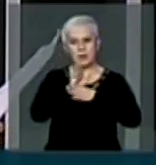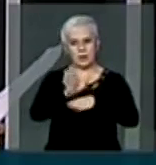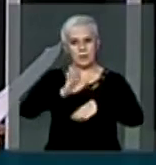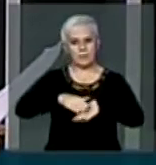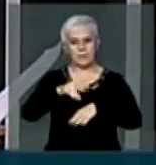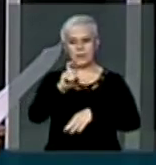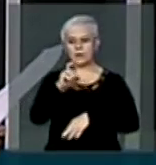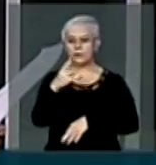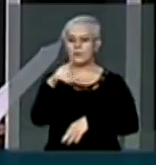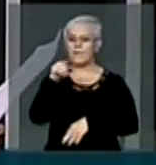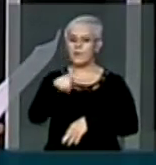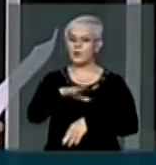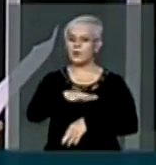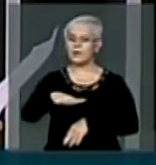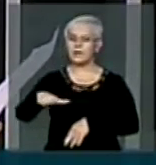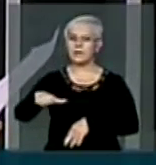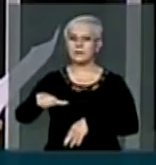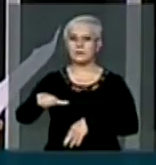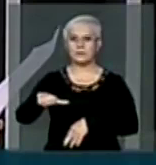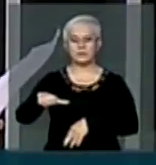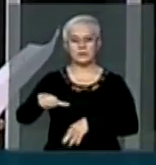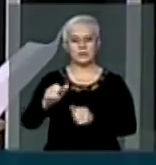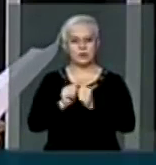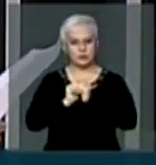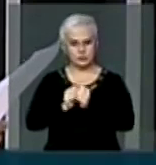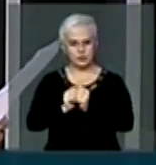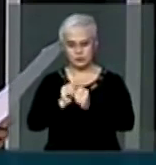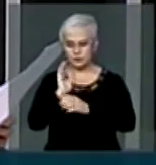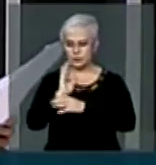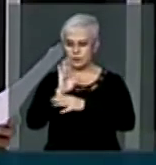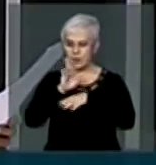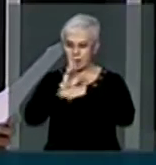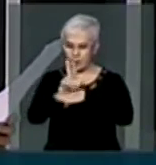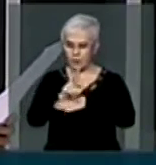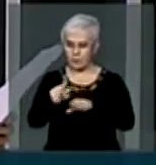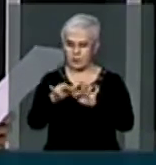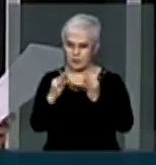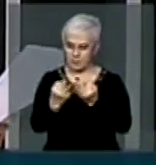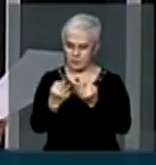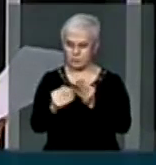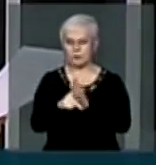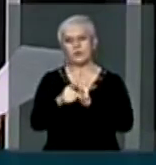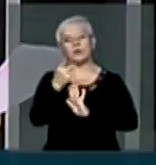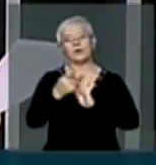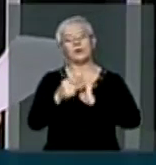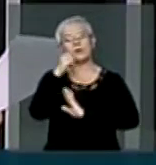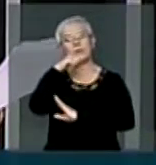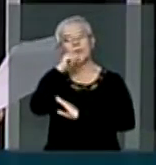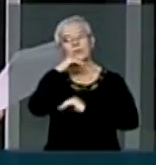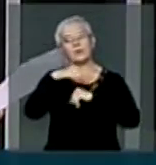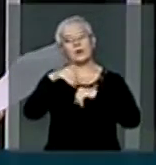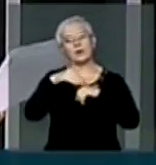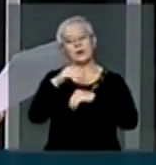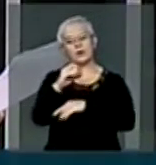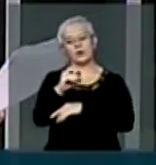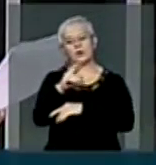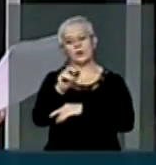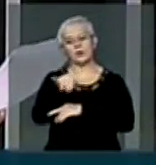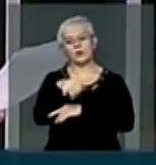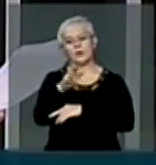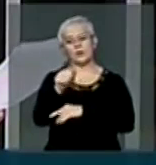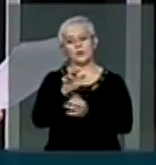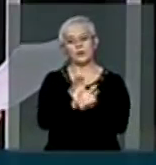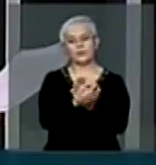54 mil crianças com acompanhamento direto às famílias. O Mãe Coruja Pernambucana tem como objetivo